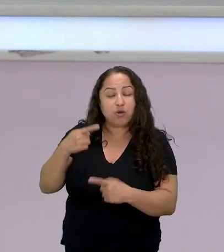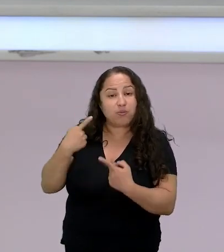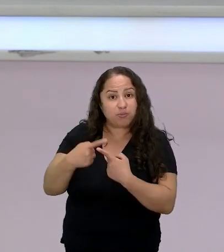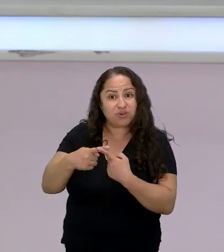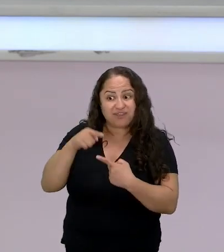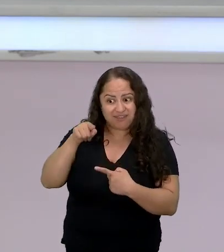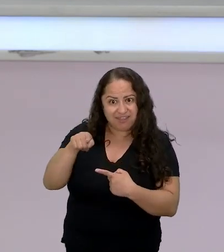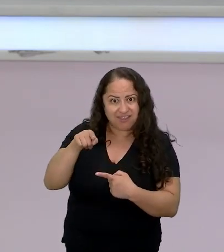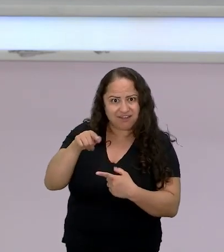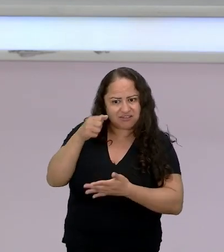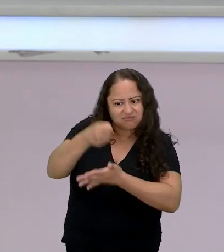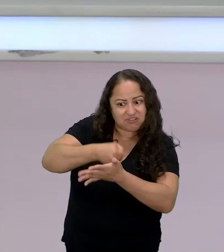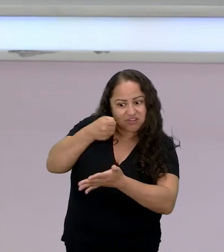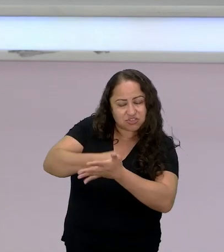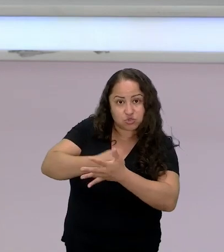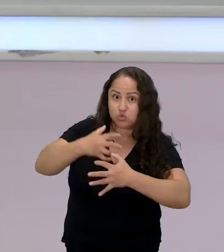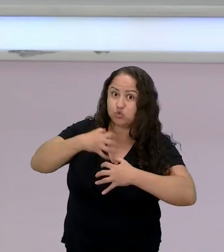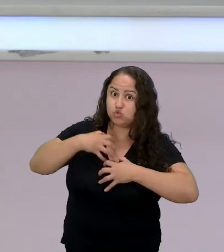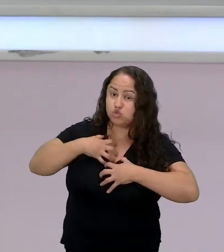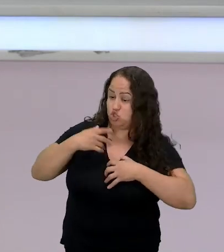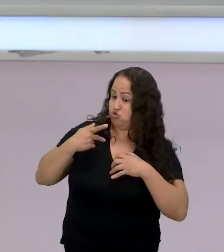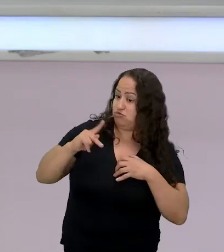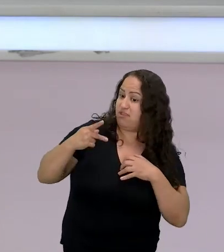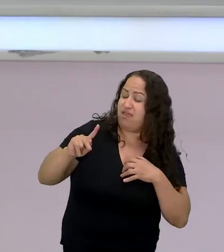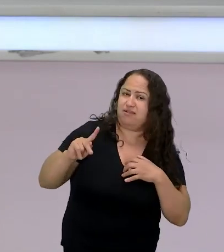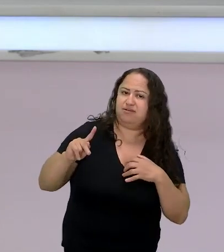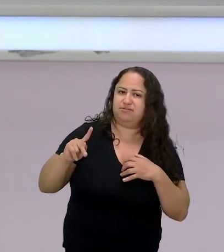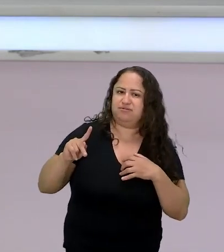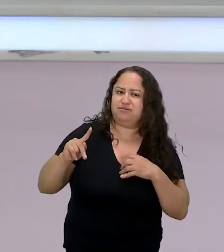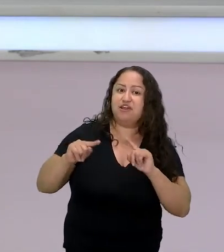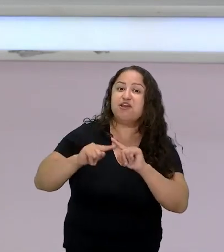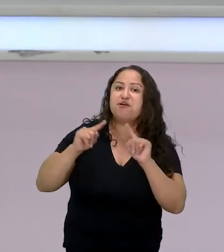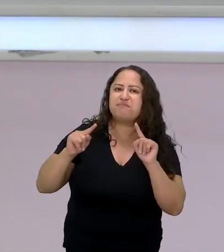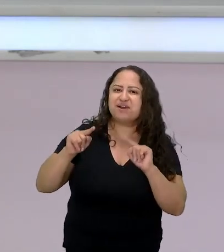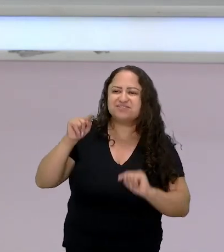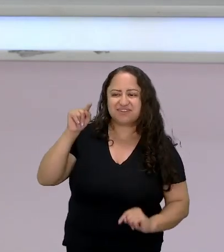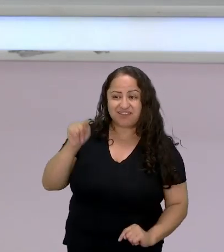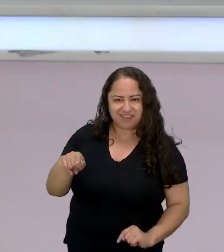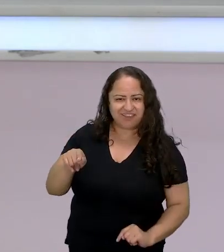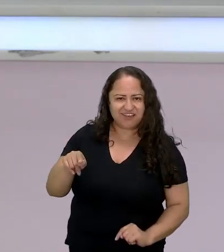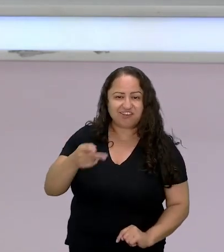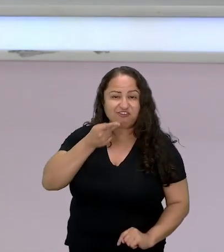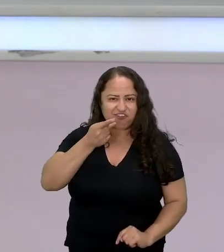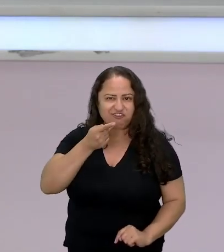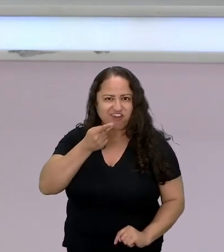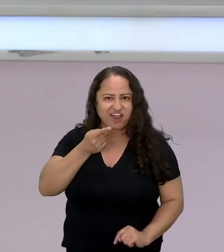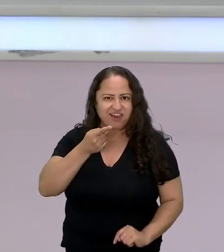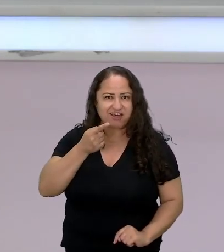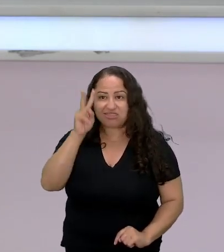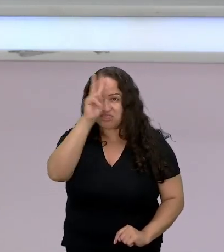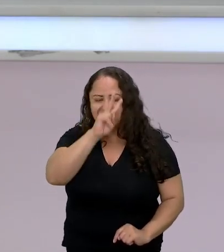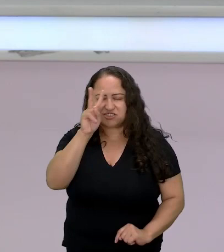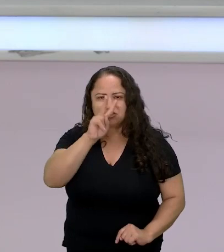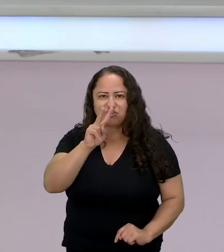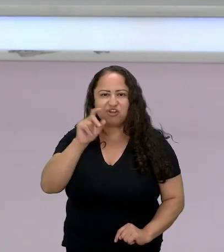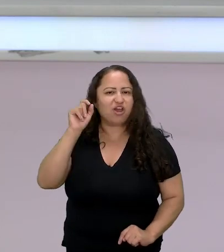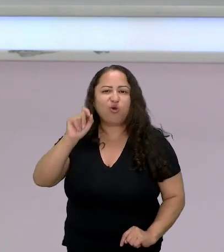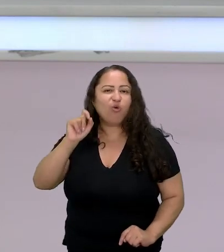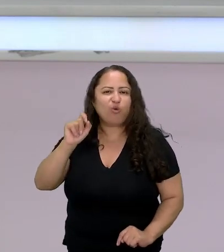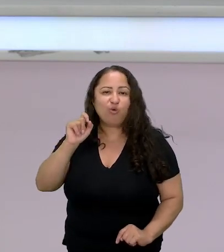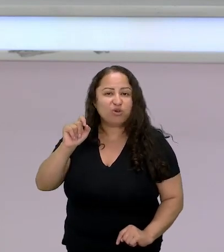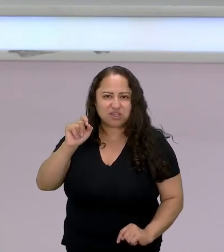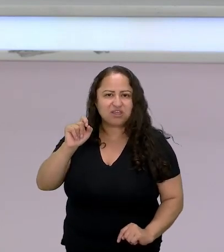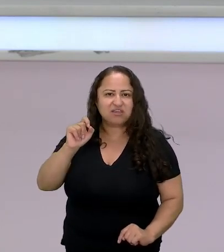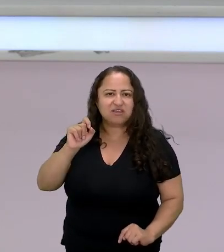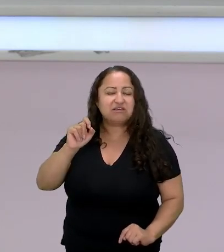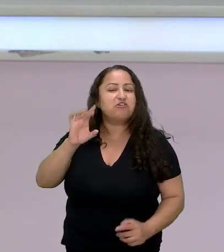hora ali na obra em que ele realmente fala o que ela gostaria de ouvir ele concorda em tudo com ela